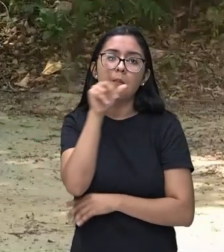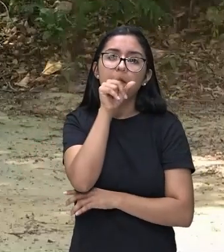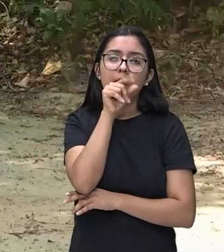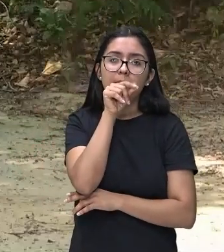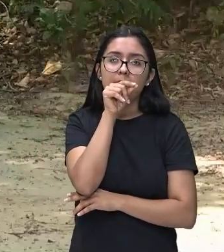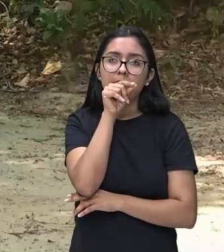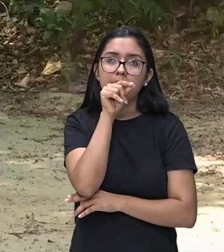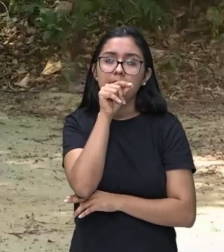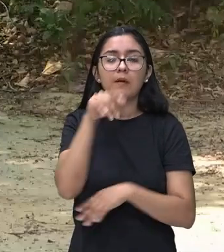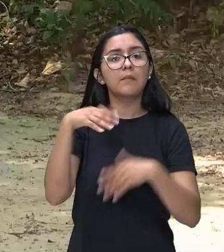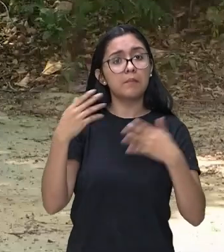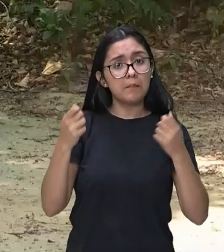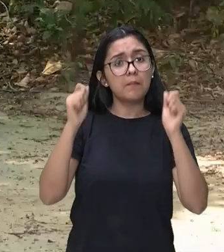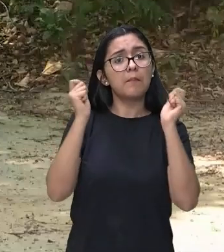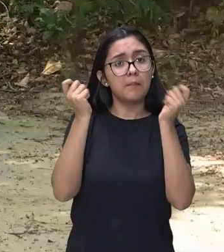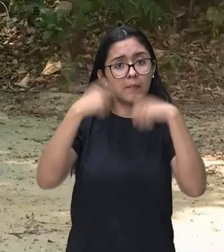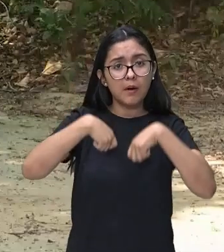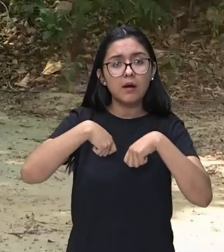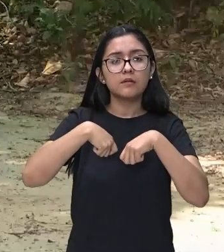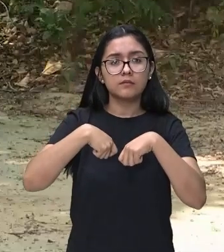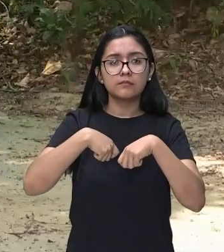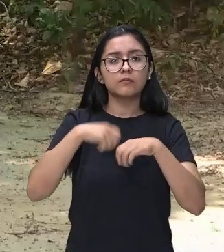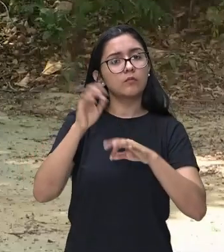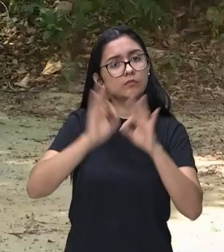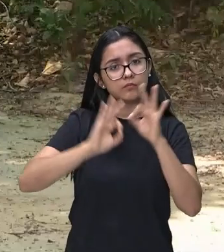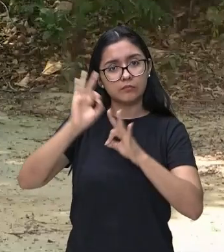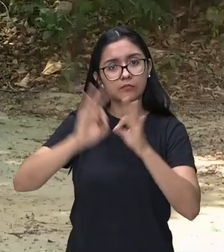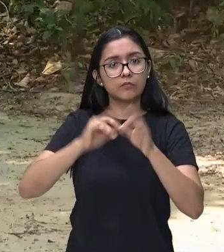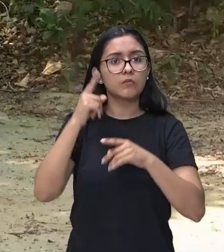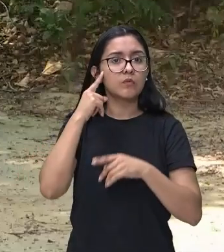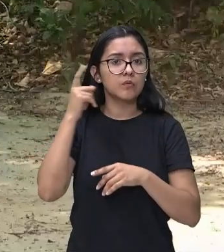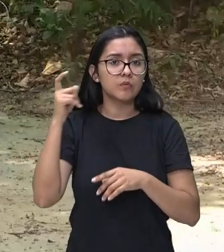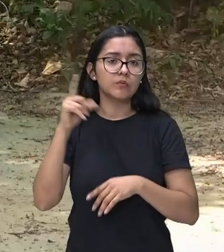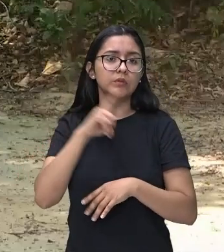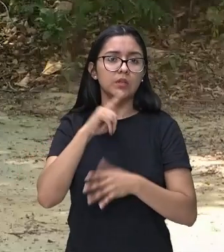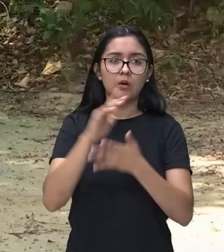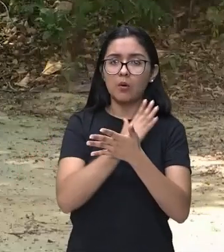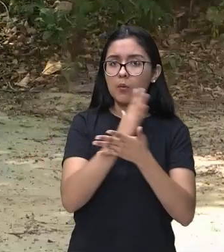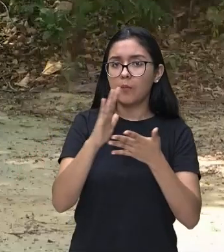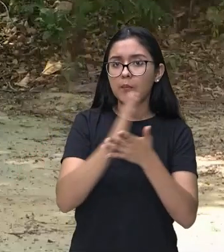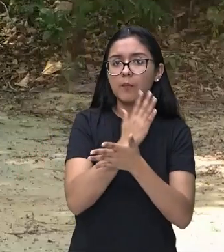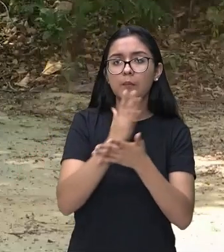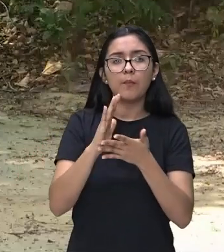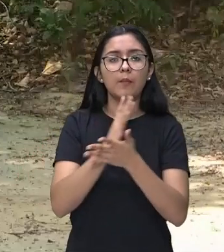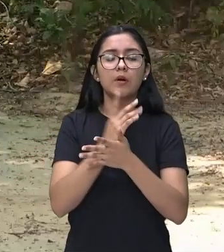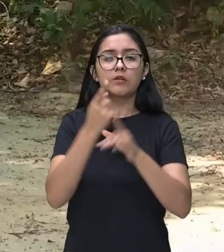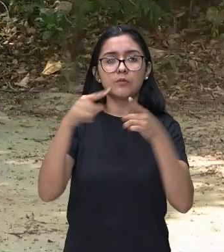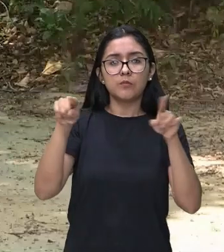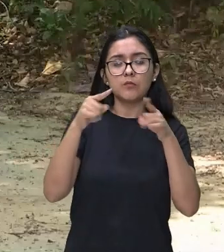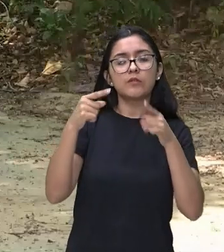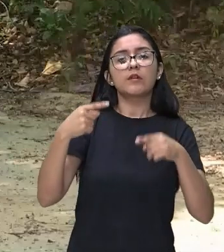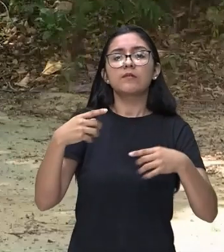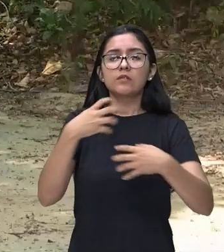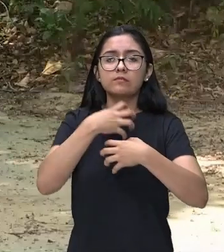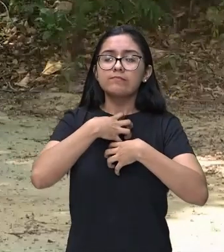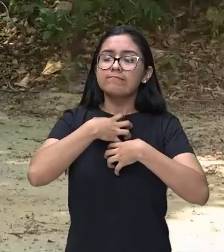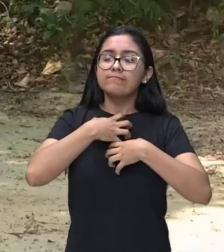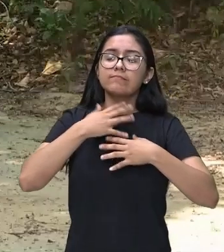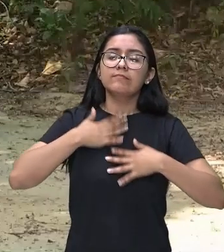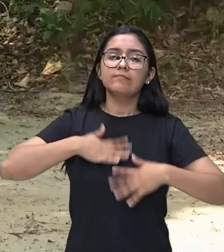organização de sons. Então, existem algumas músicas para relaxamento, que